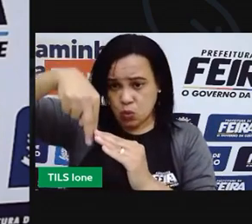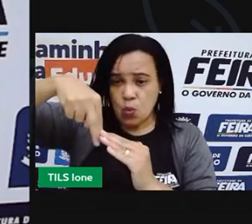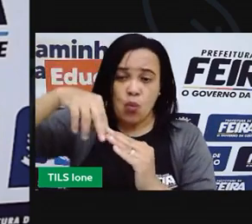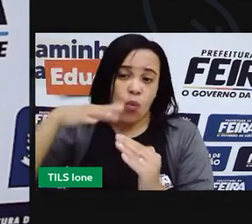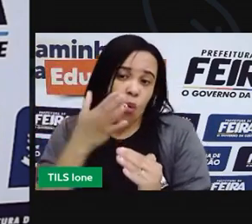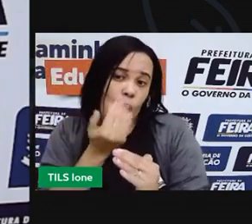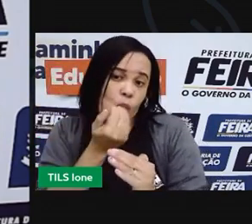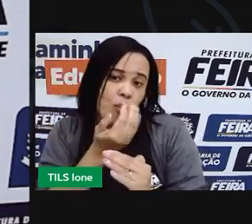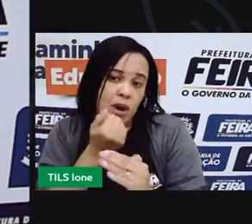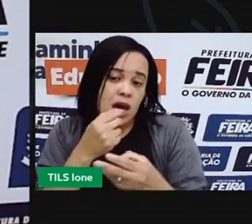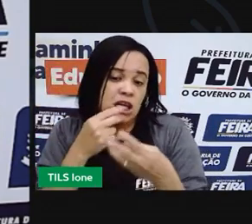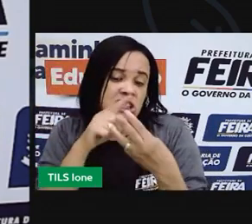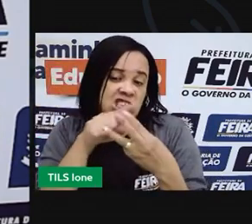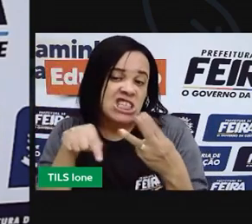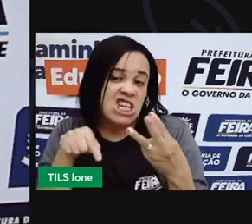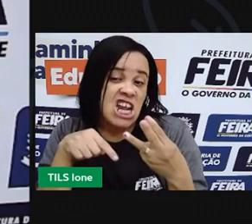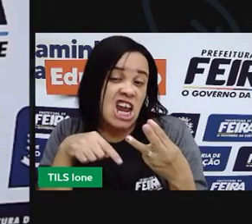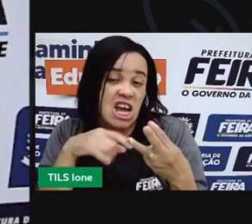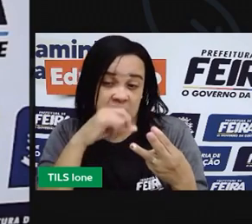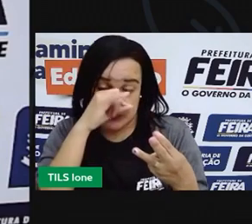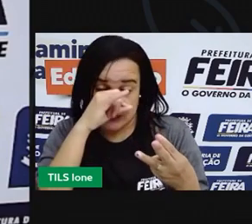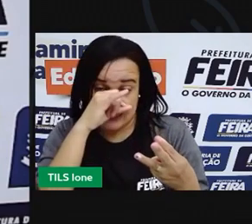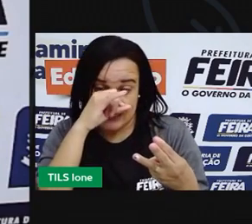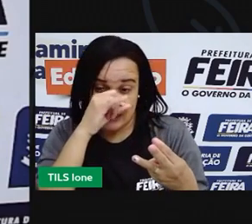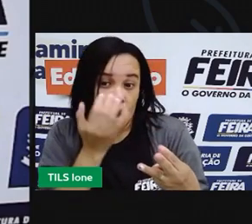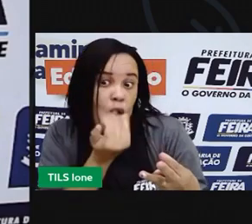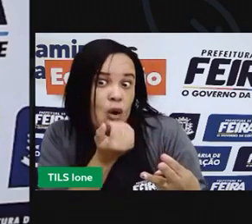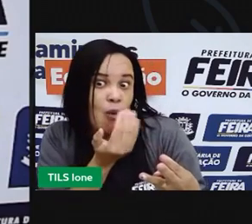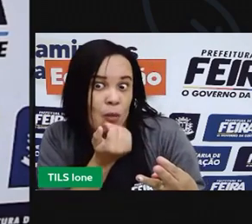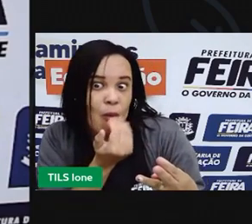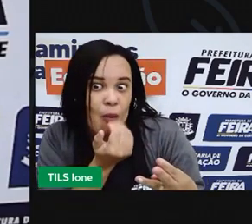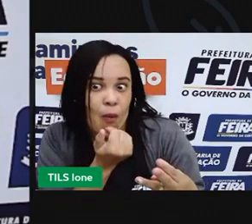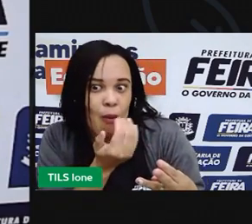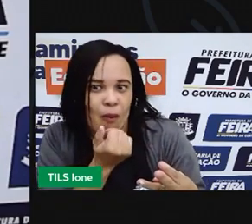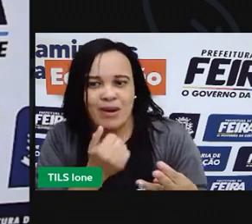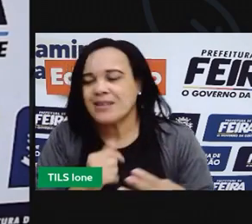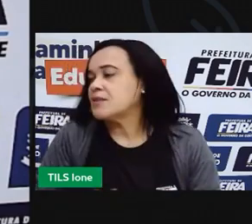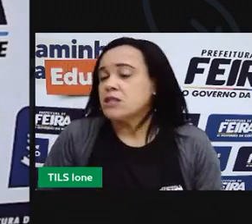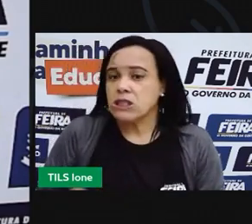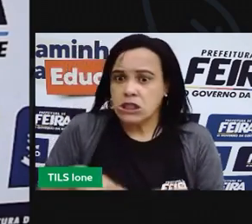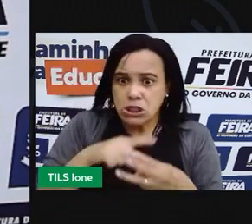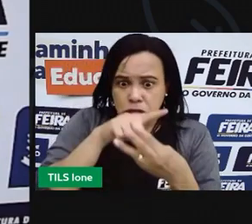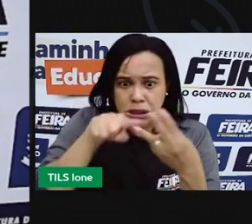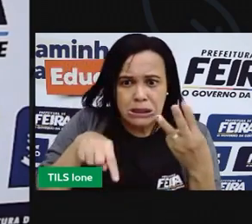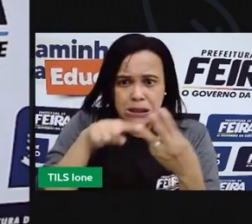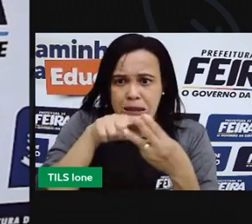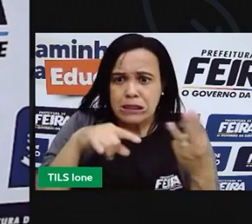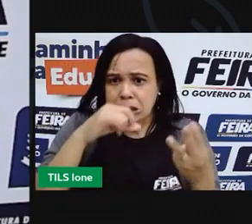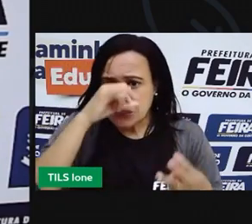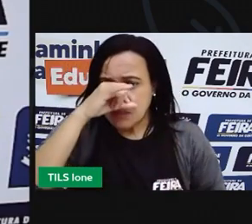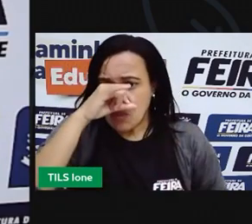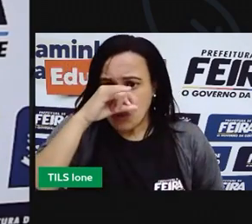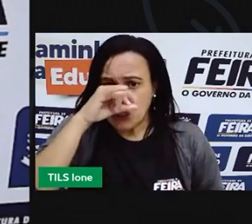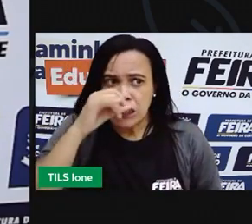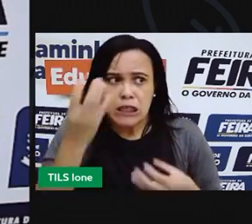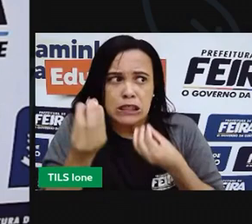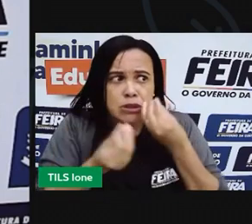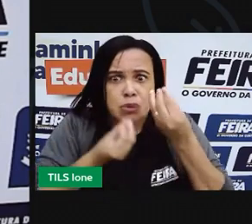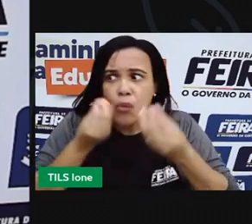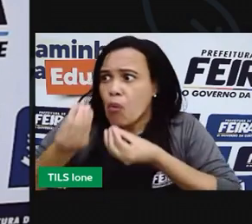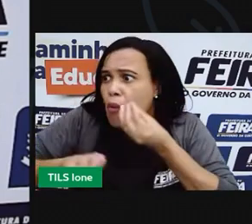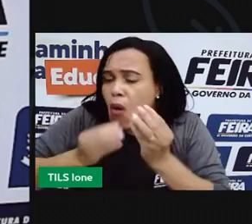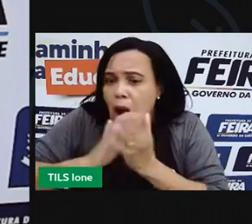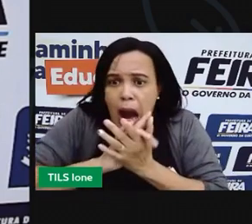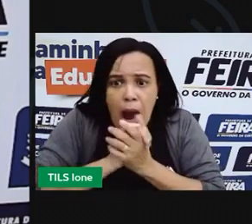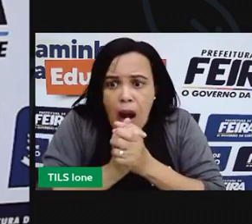casa, os três porquinhos começaram a planejar o que é que eles iriam fazer para poder se